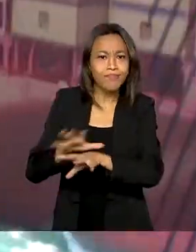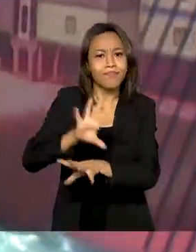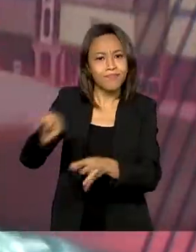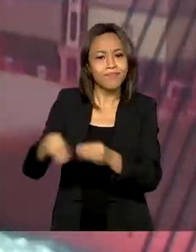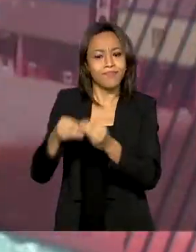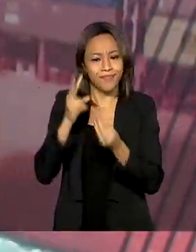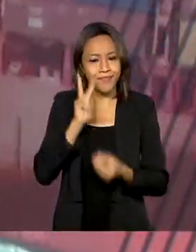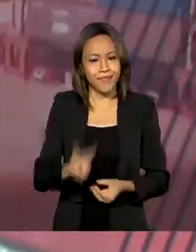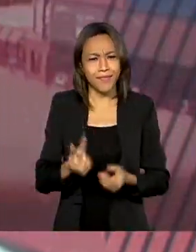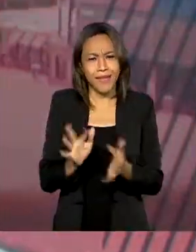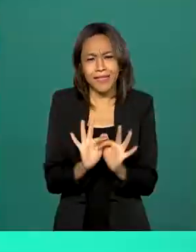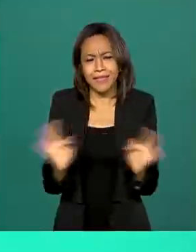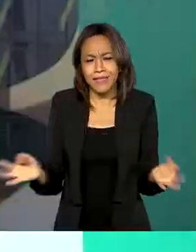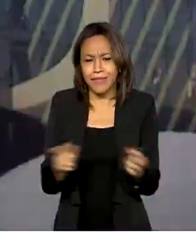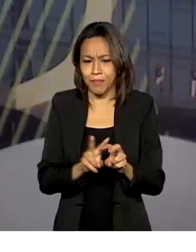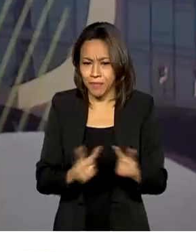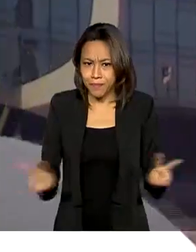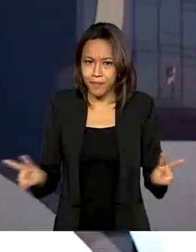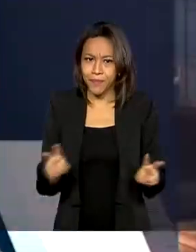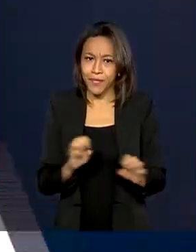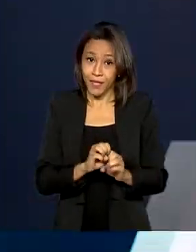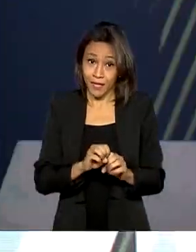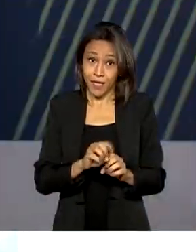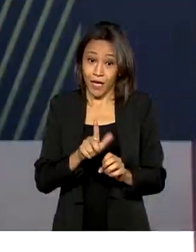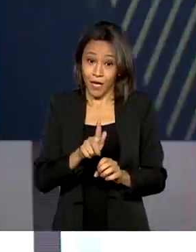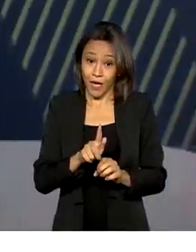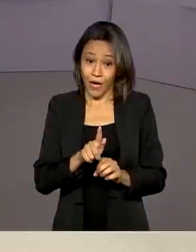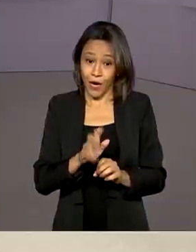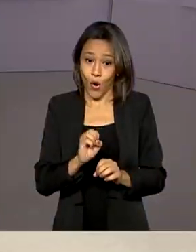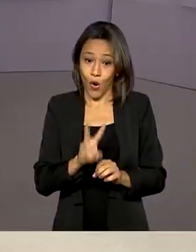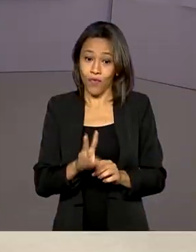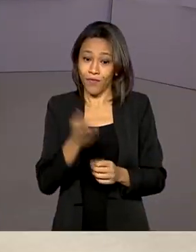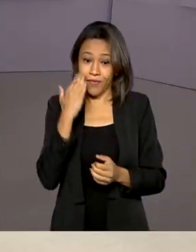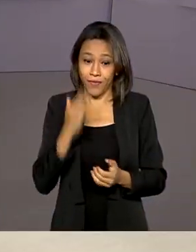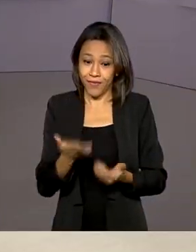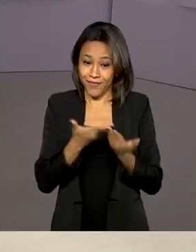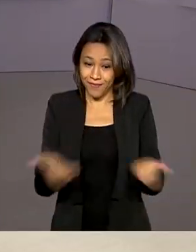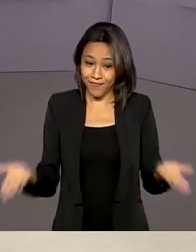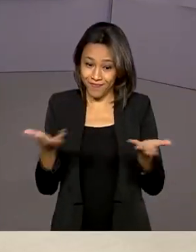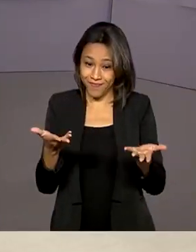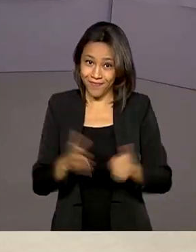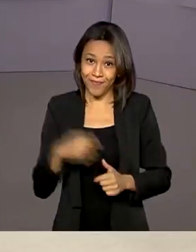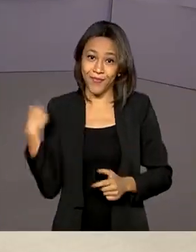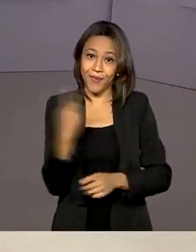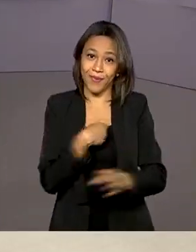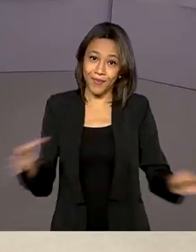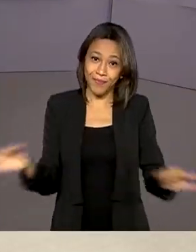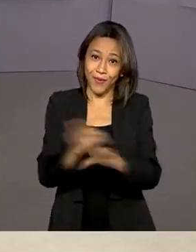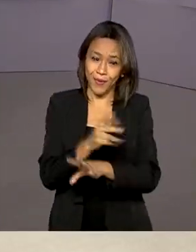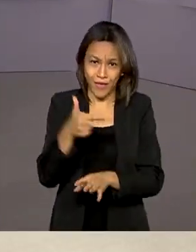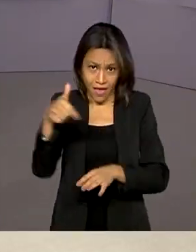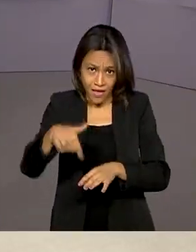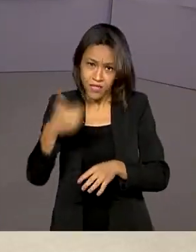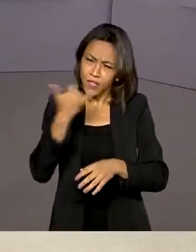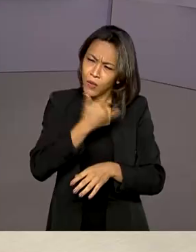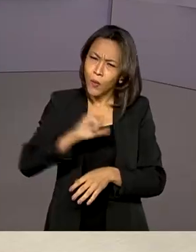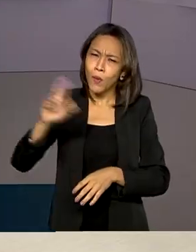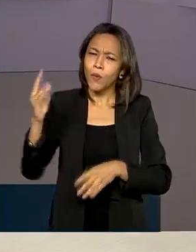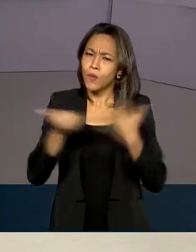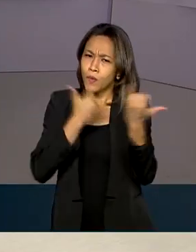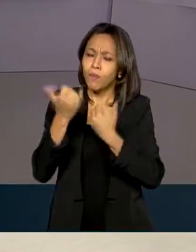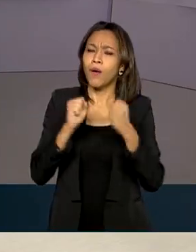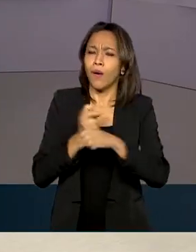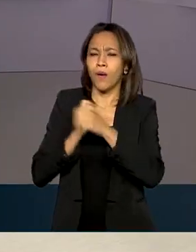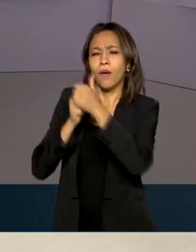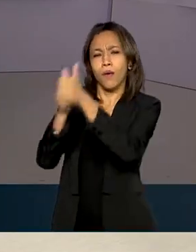O endereço é simples, gov.br. A gente fica por aqui. Essas e outras informações você pode